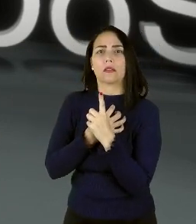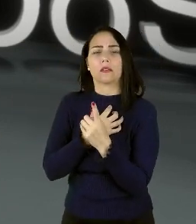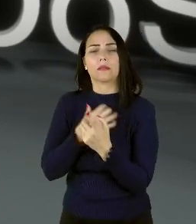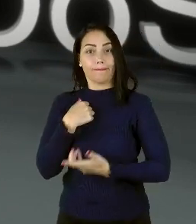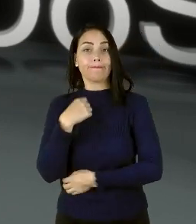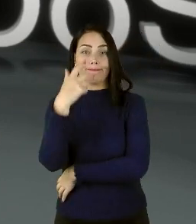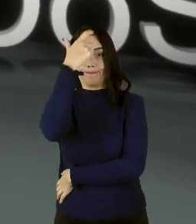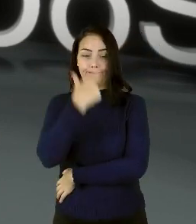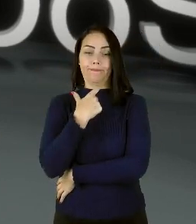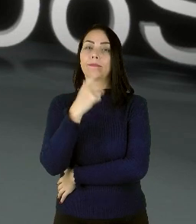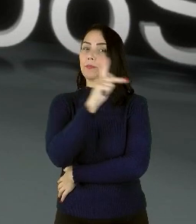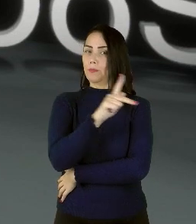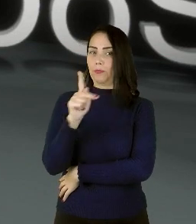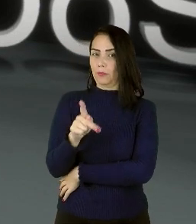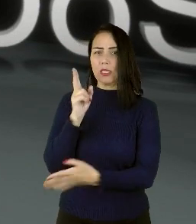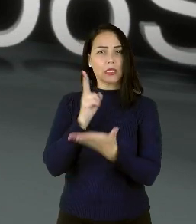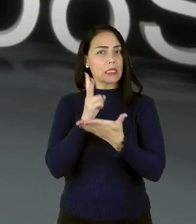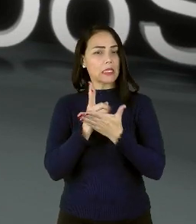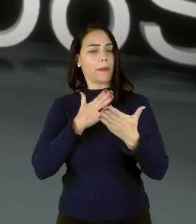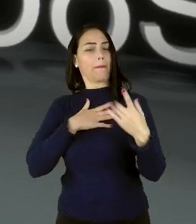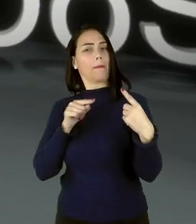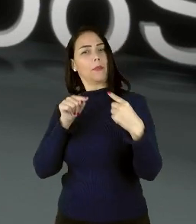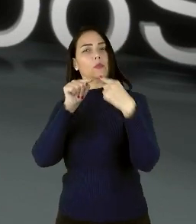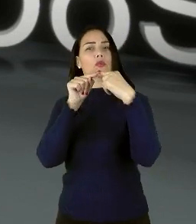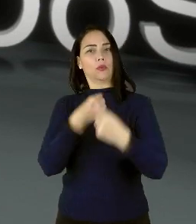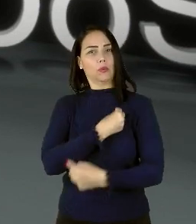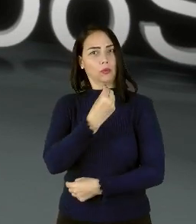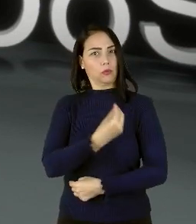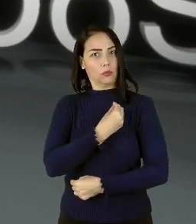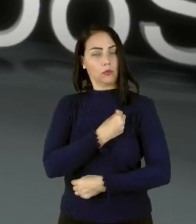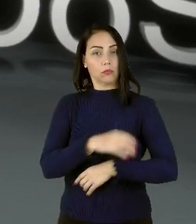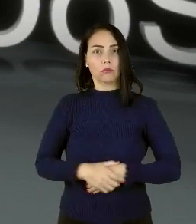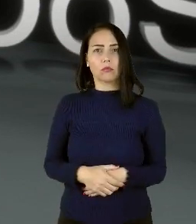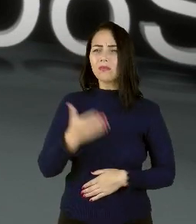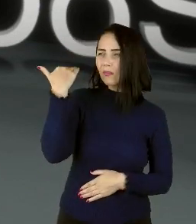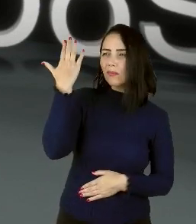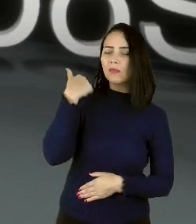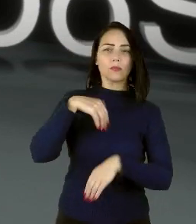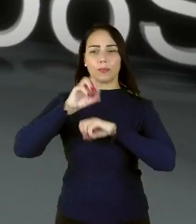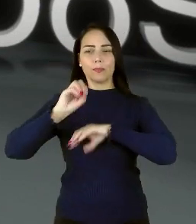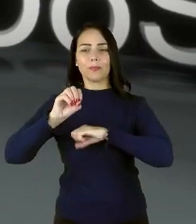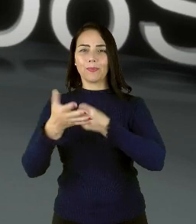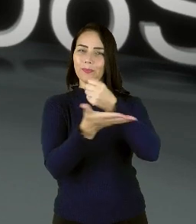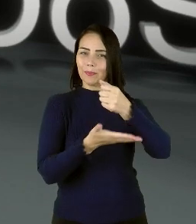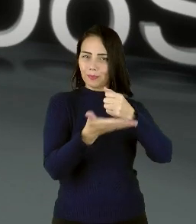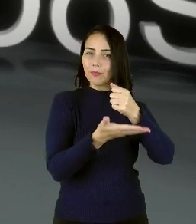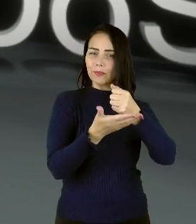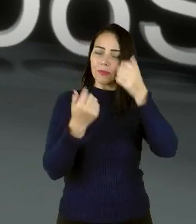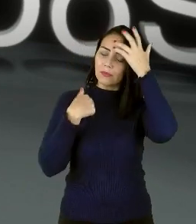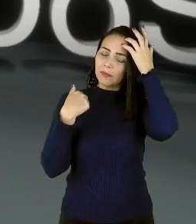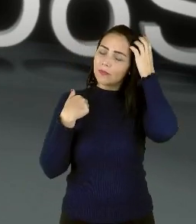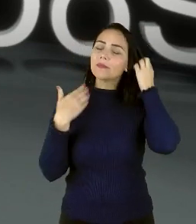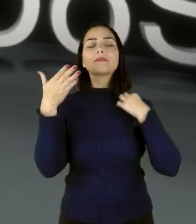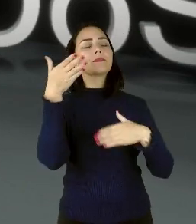Ser professor sempre foi o meu objetivo de vida. Quando estava na educação básica, fui aquela criança